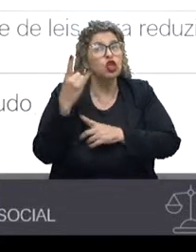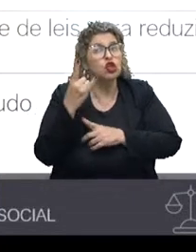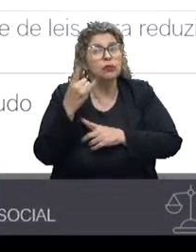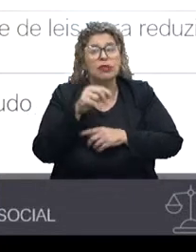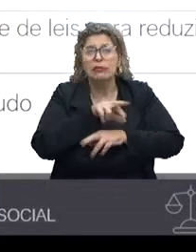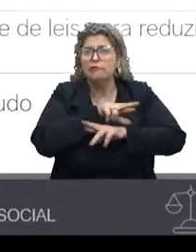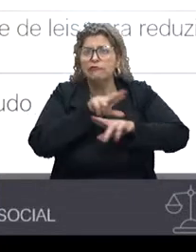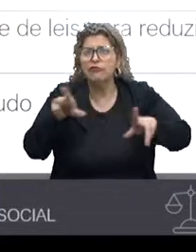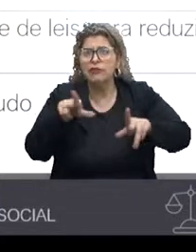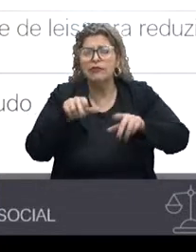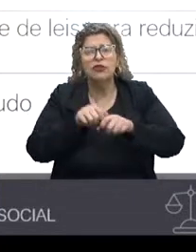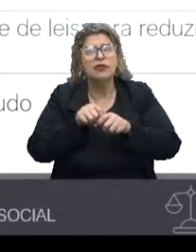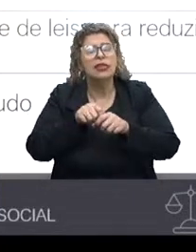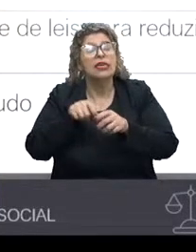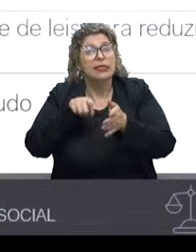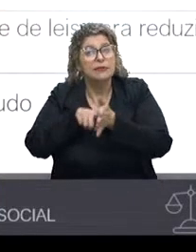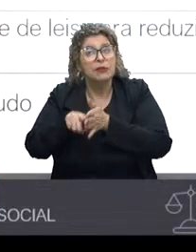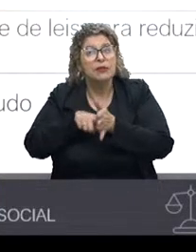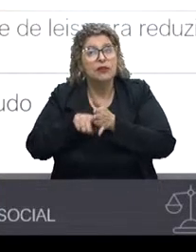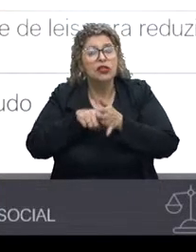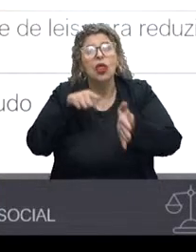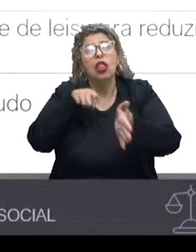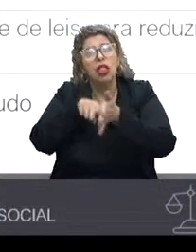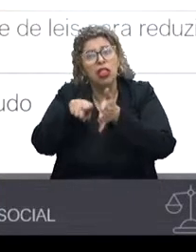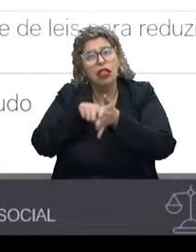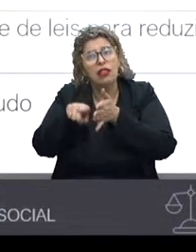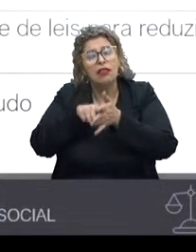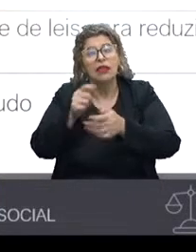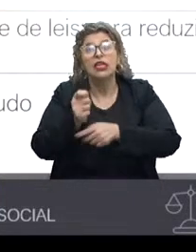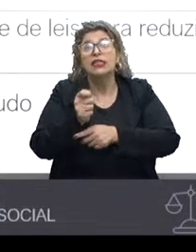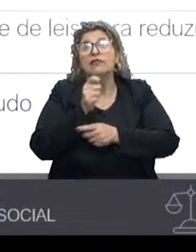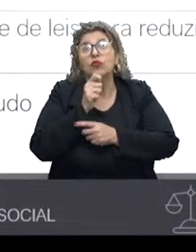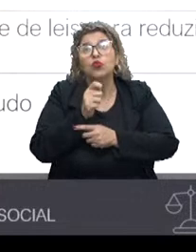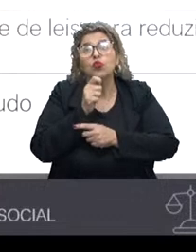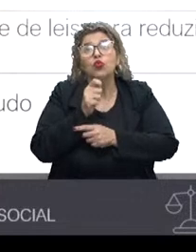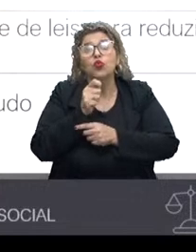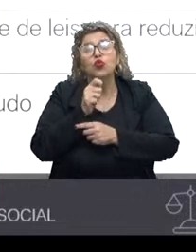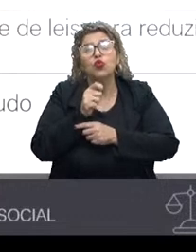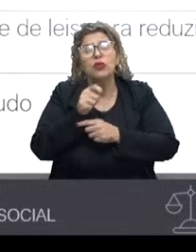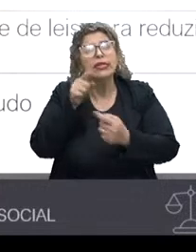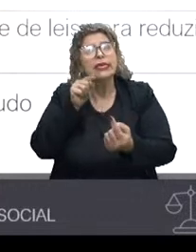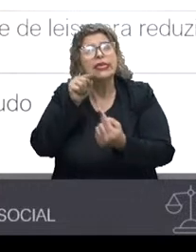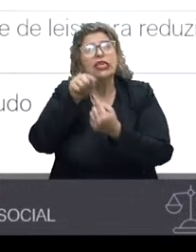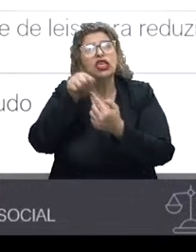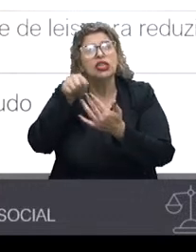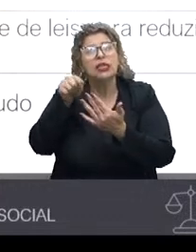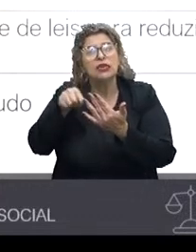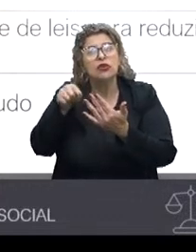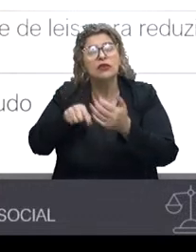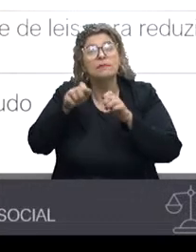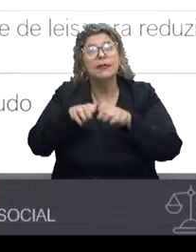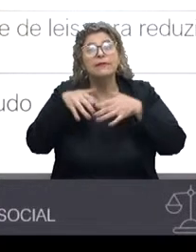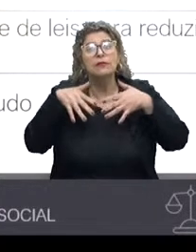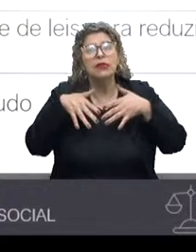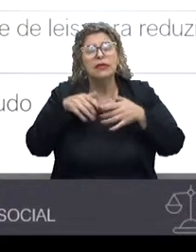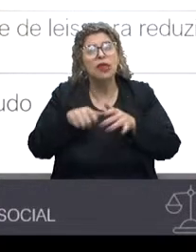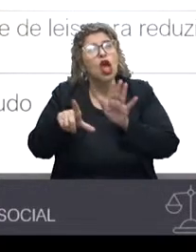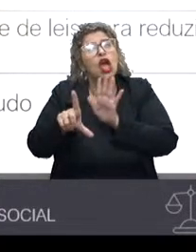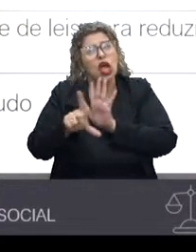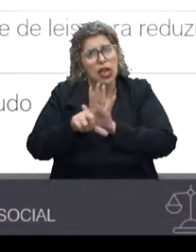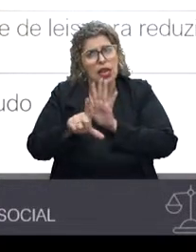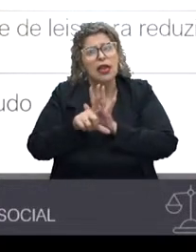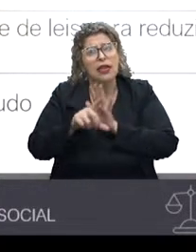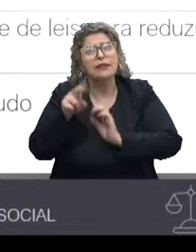não diferente das demais pesquisas, nós questionamos o entrevistado sobre as suas indicações para a Assembleia. Quais leis